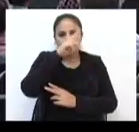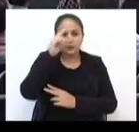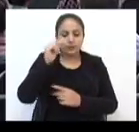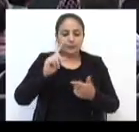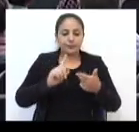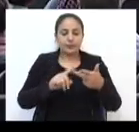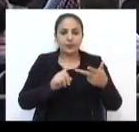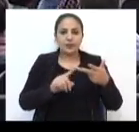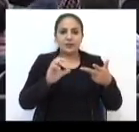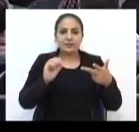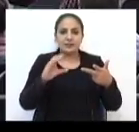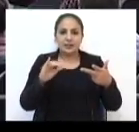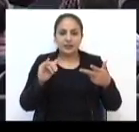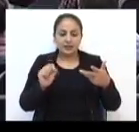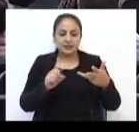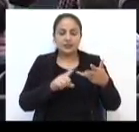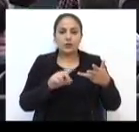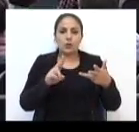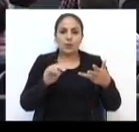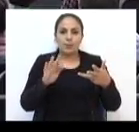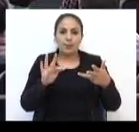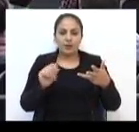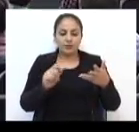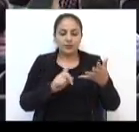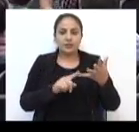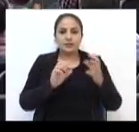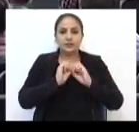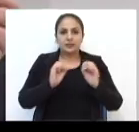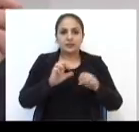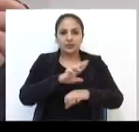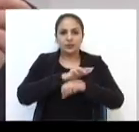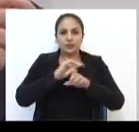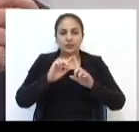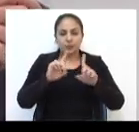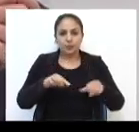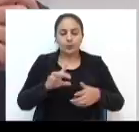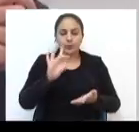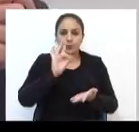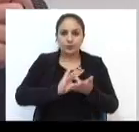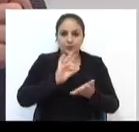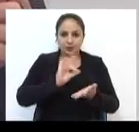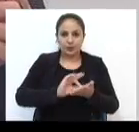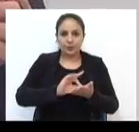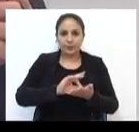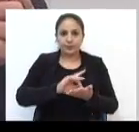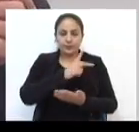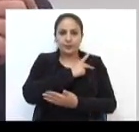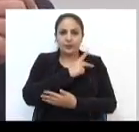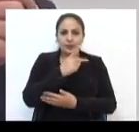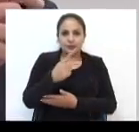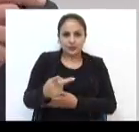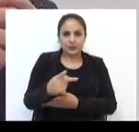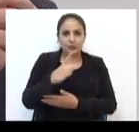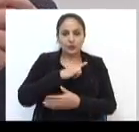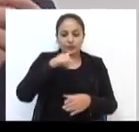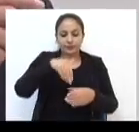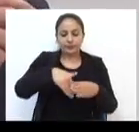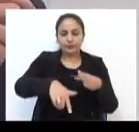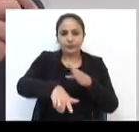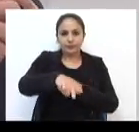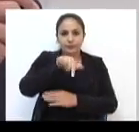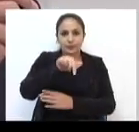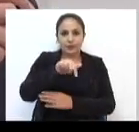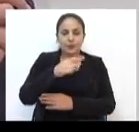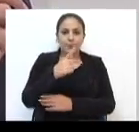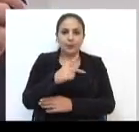Sencas, UAMPARF e Secretaria de Segurança Pública. O atual presidente da Câmara foi reeleito pelo PDT